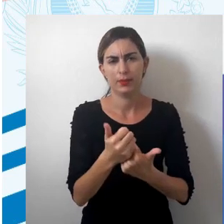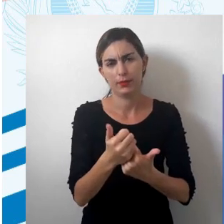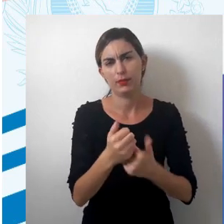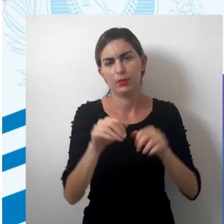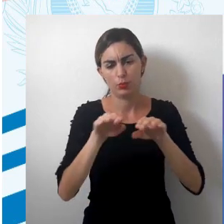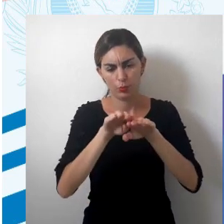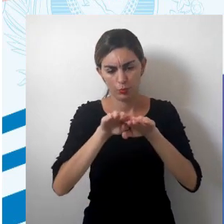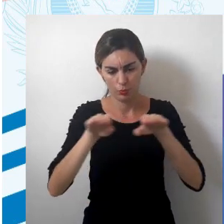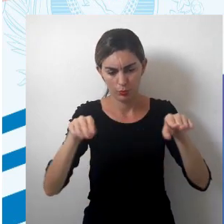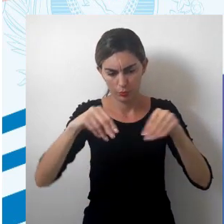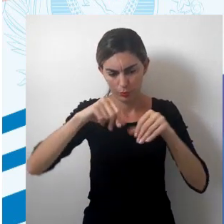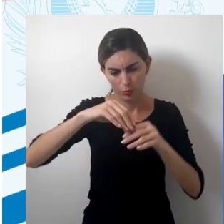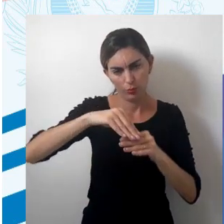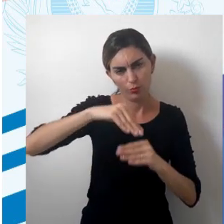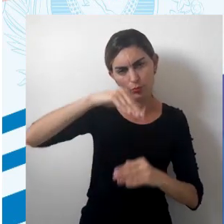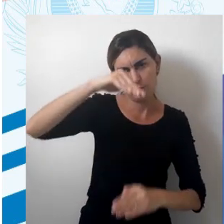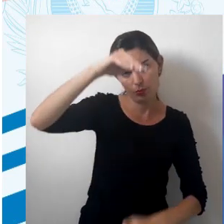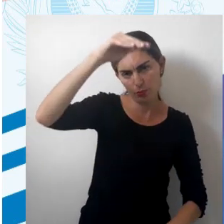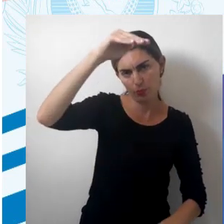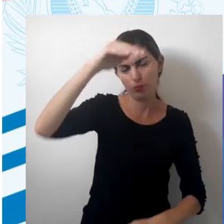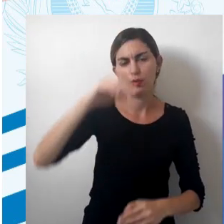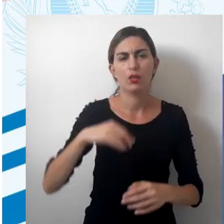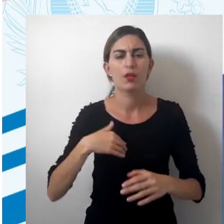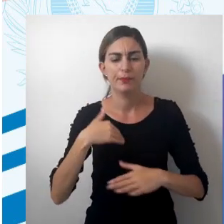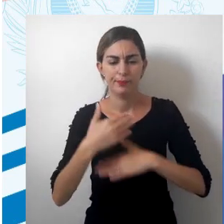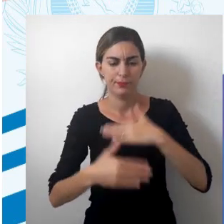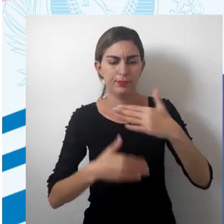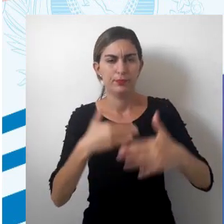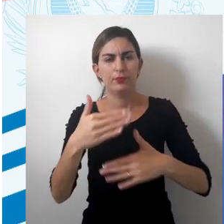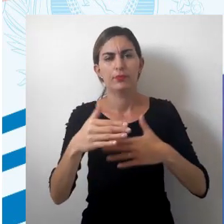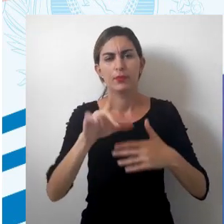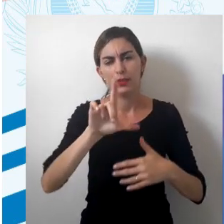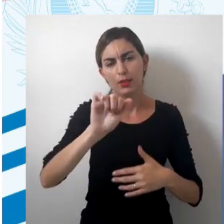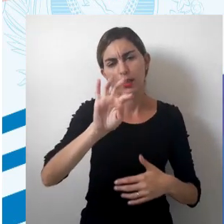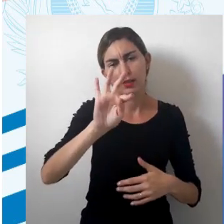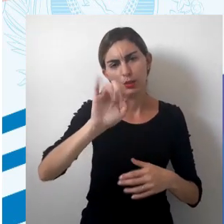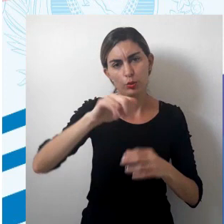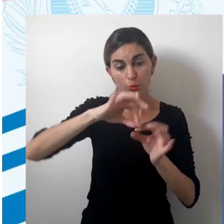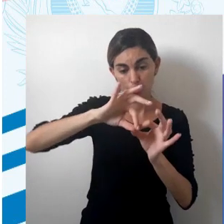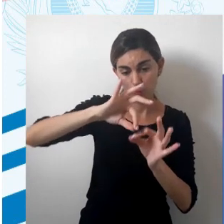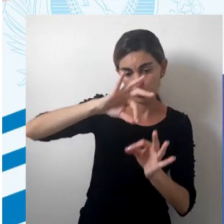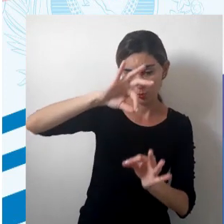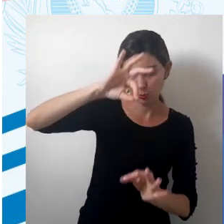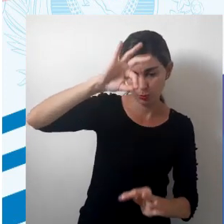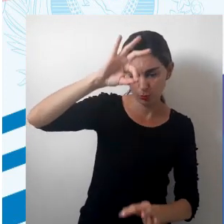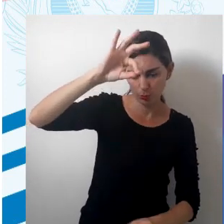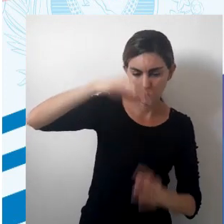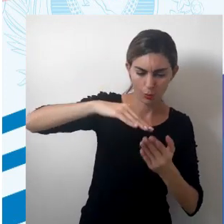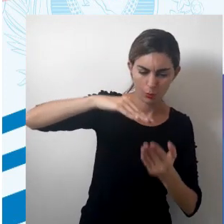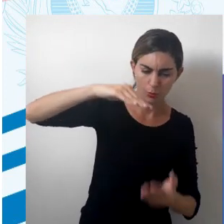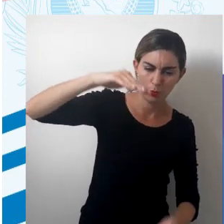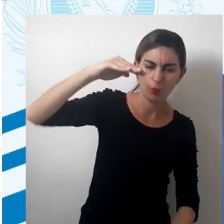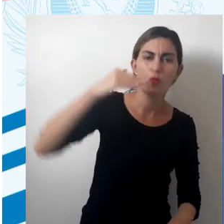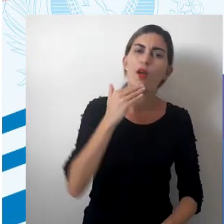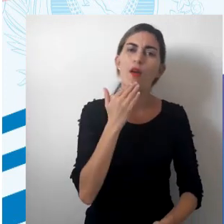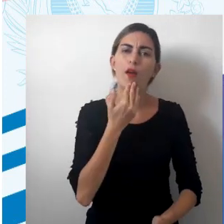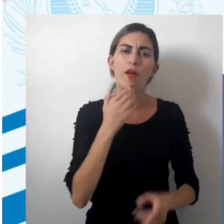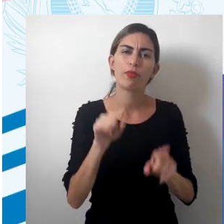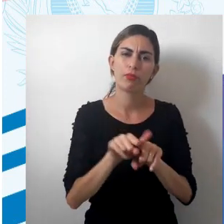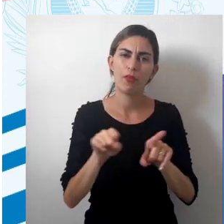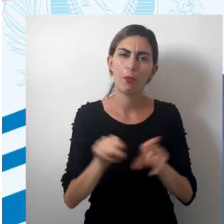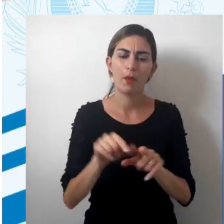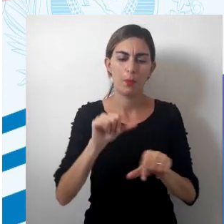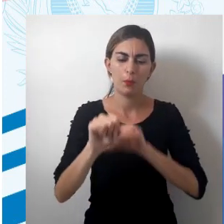da superfície, ali próximo ao Equador, e na medida que a latitude aumenta, a distorção também